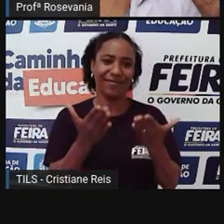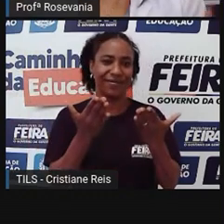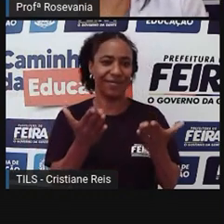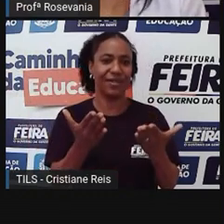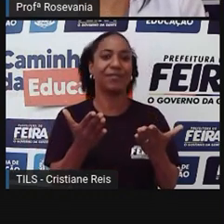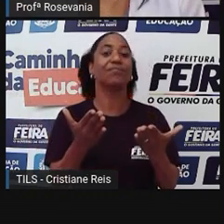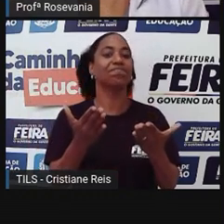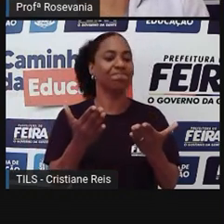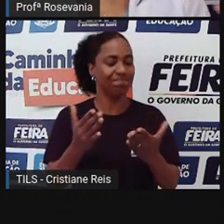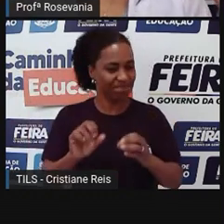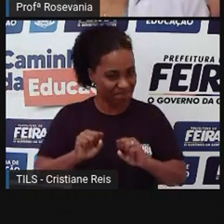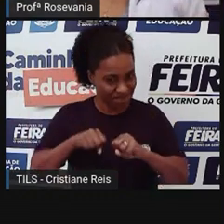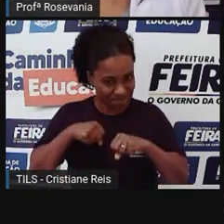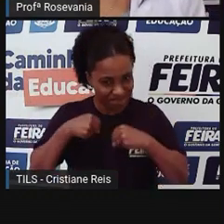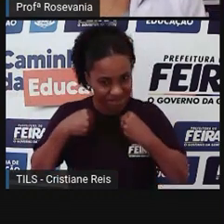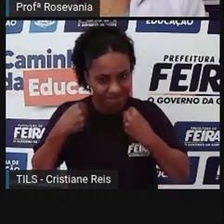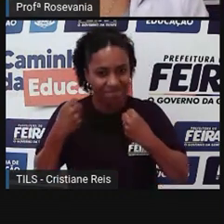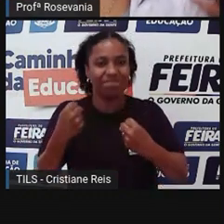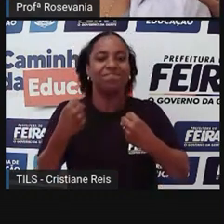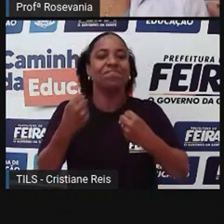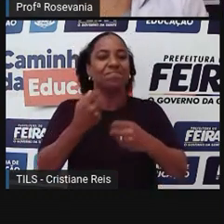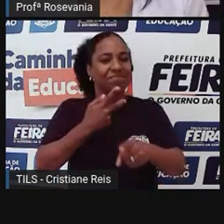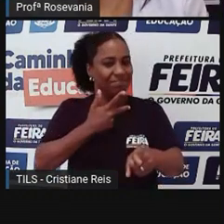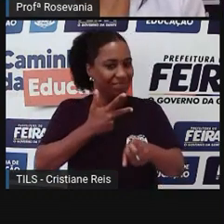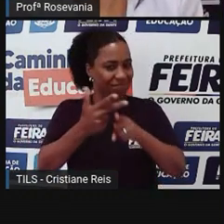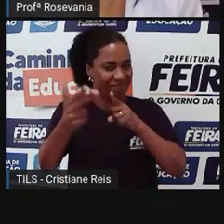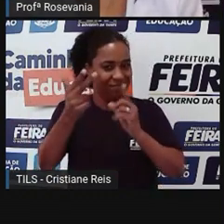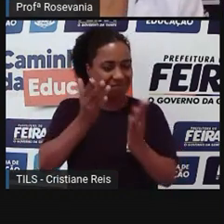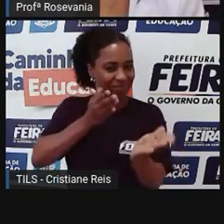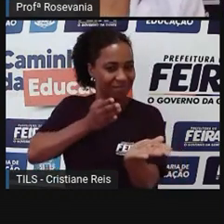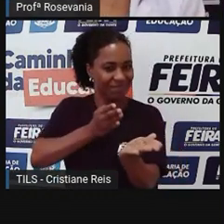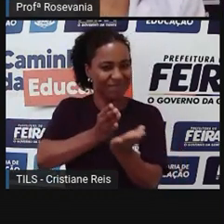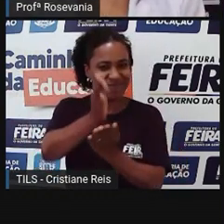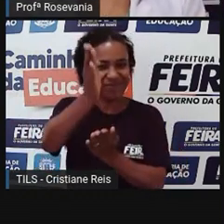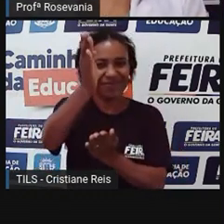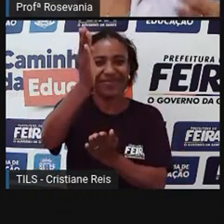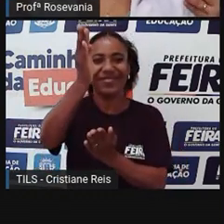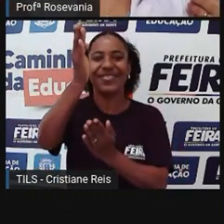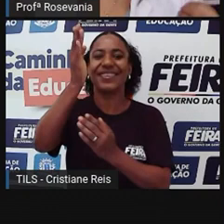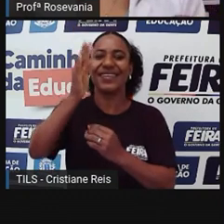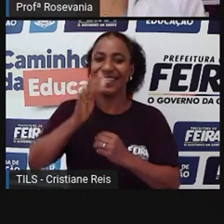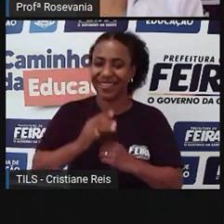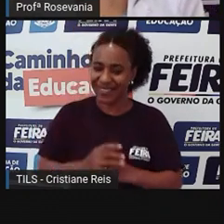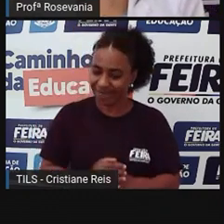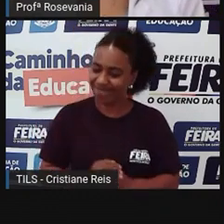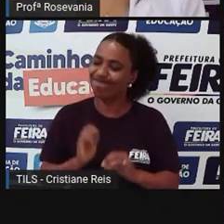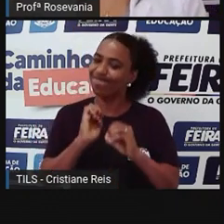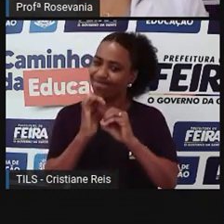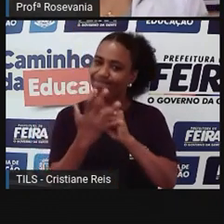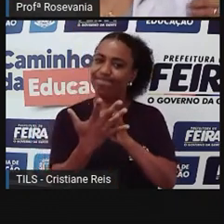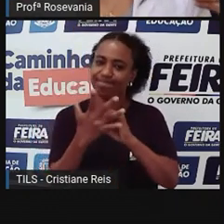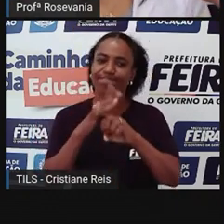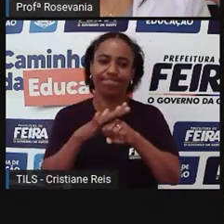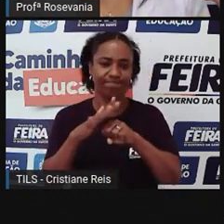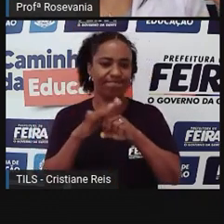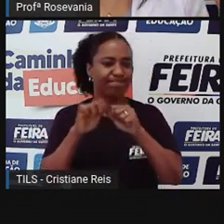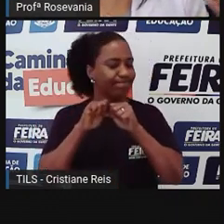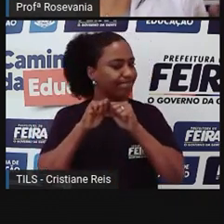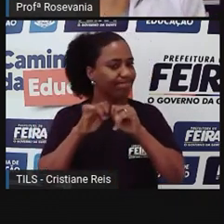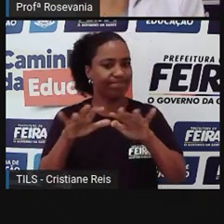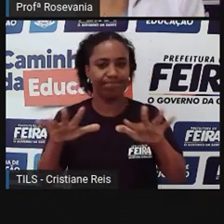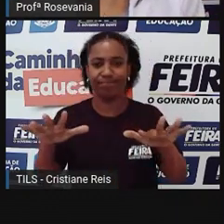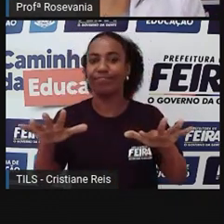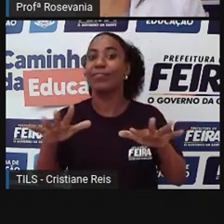resistiram e conseguiram passar por esse ano de 2020 com essa pandemia, com esse ensino